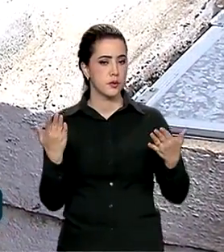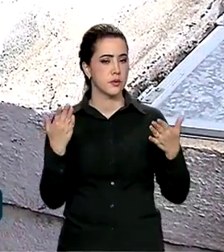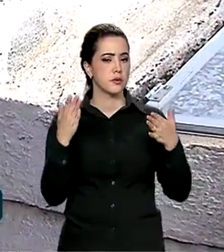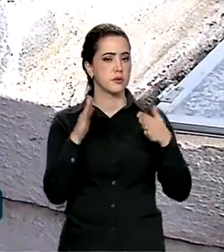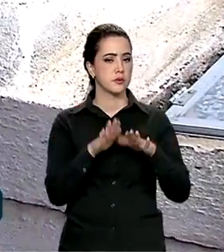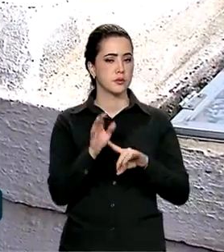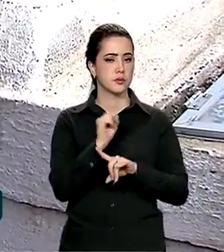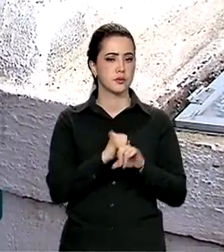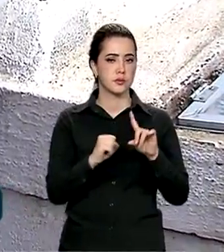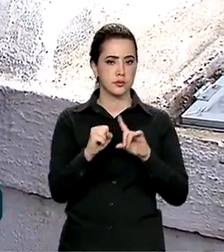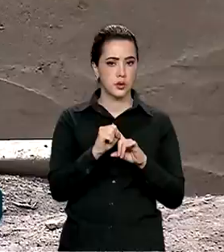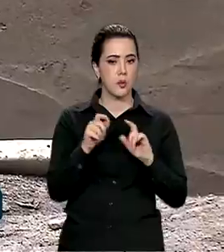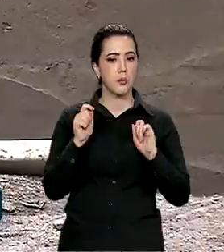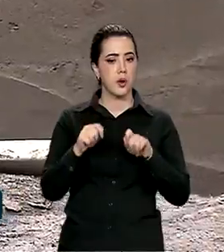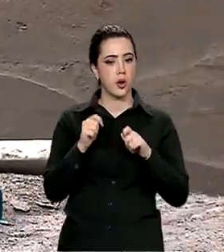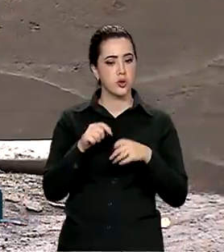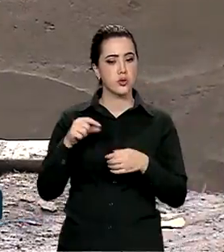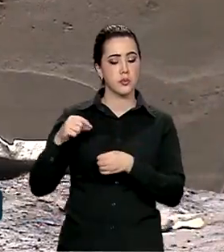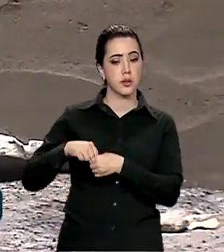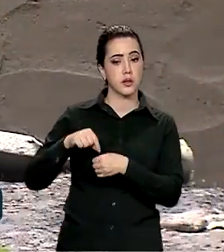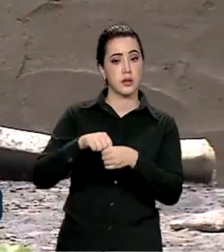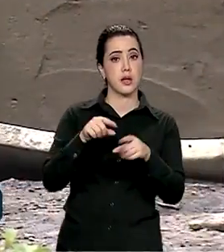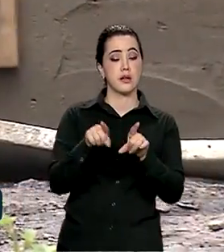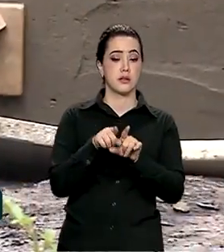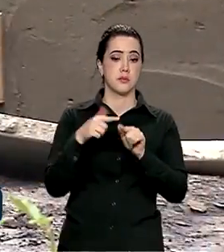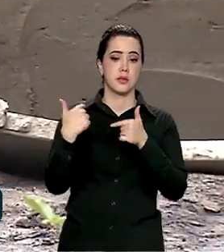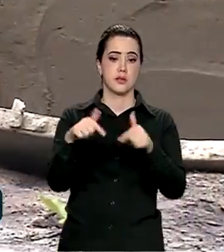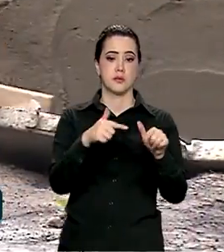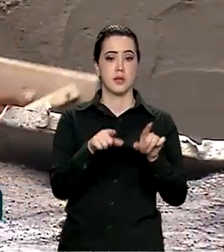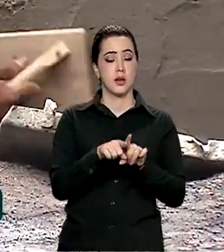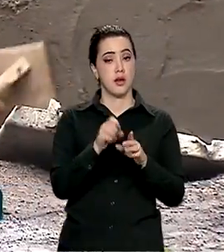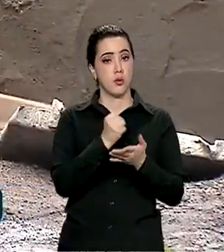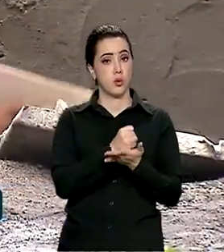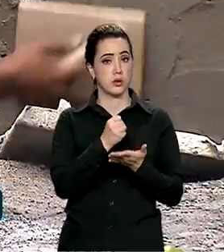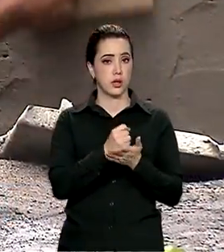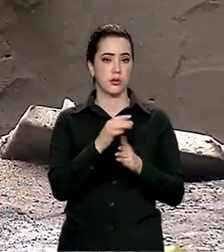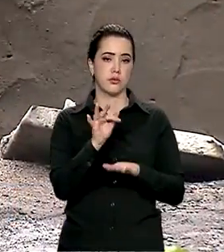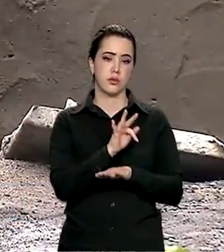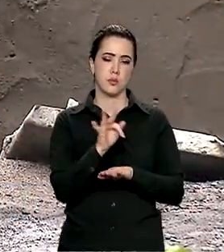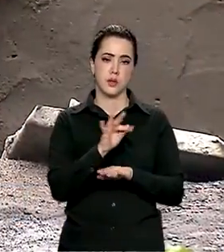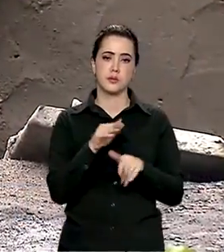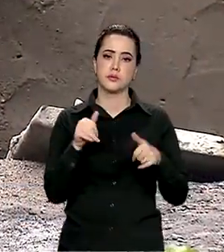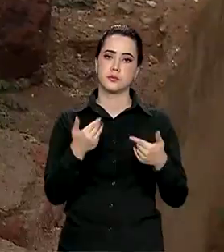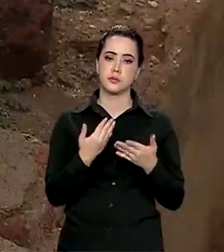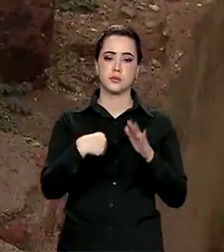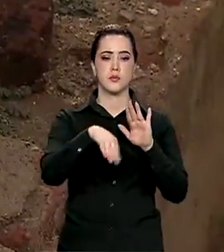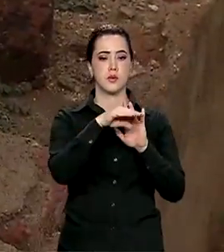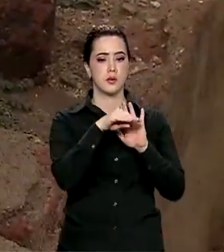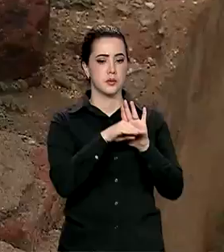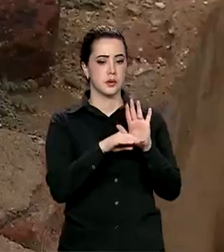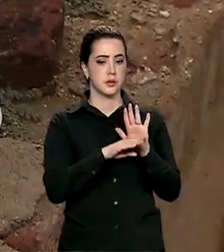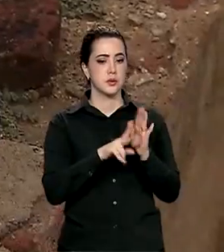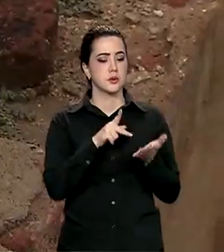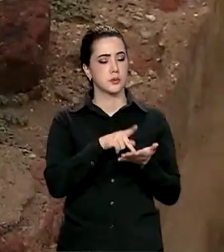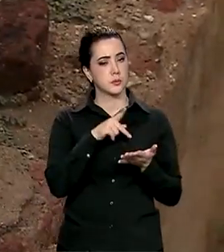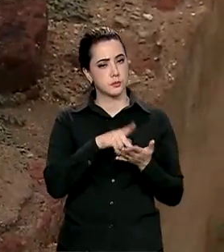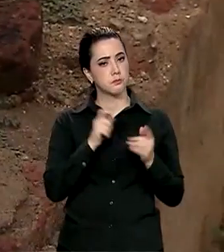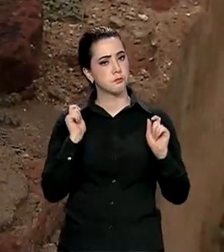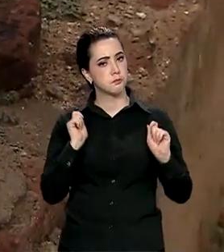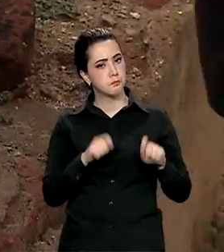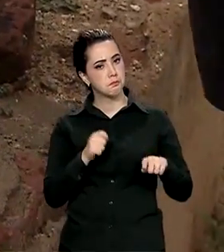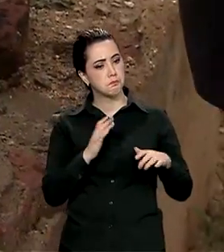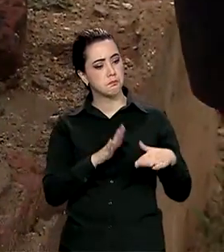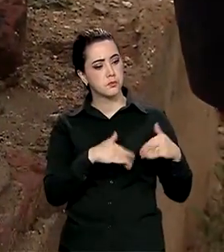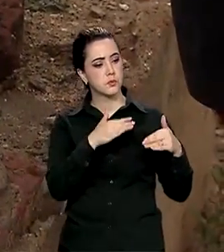social produtiva, inclusive no mercado de trabalho formal. Então, o programa realmente tem um potencial de